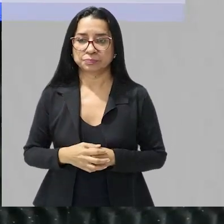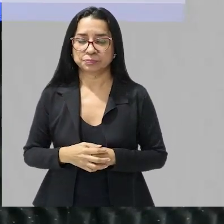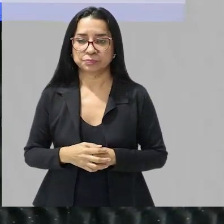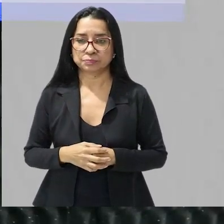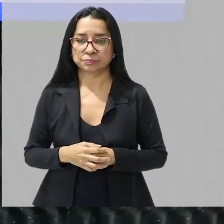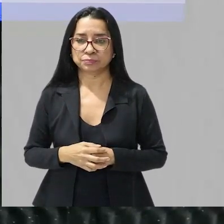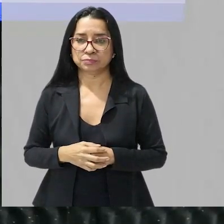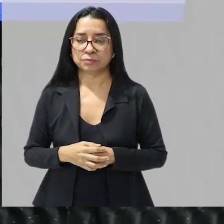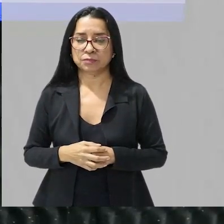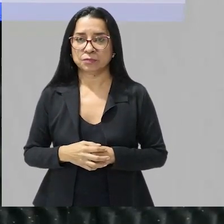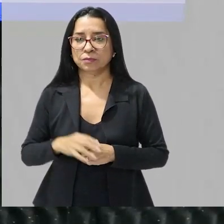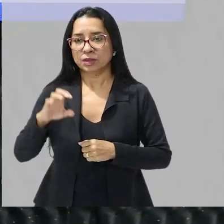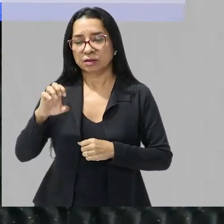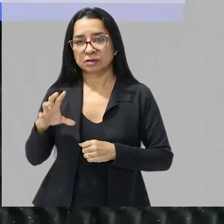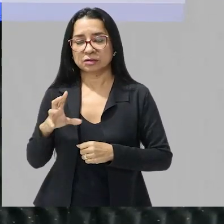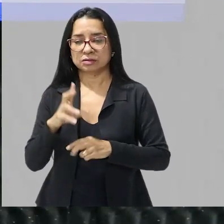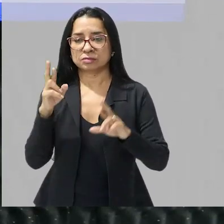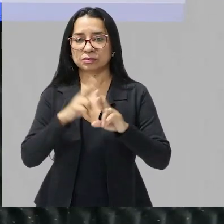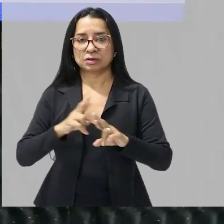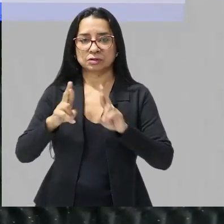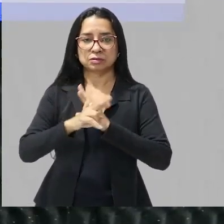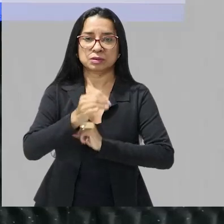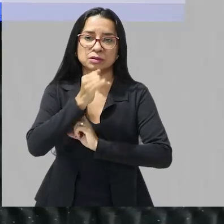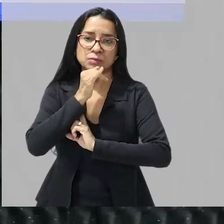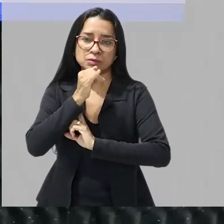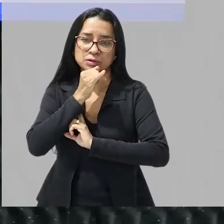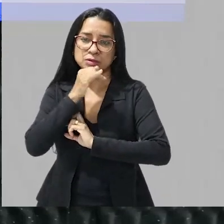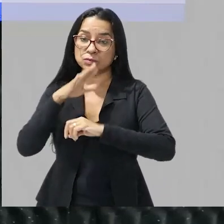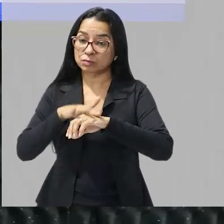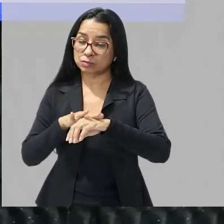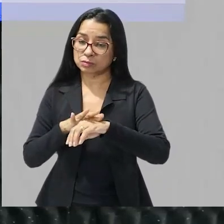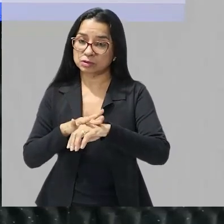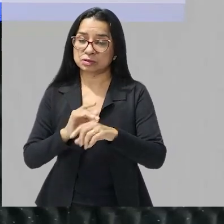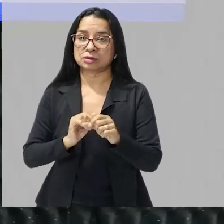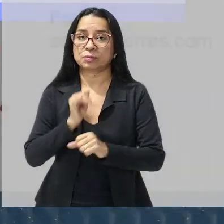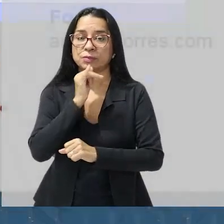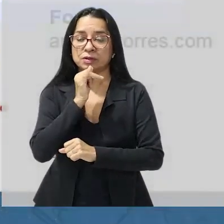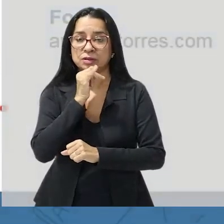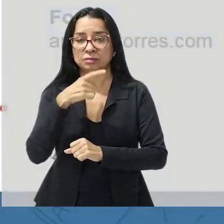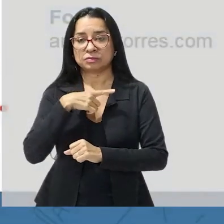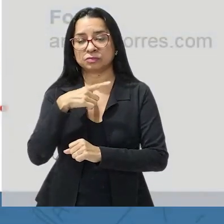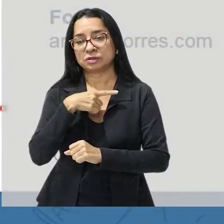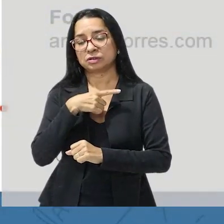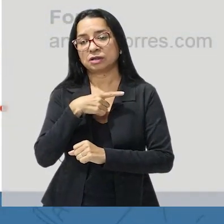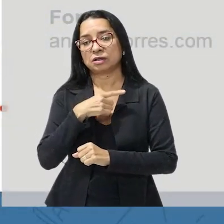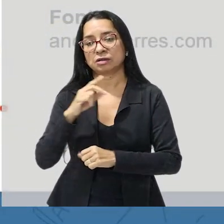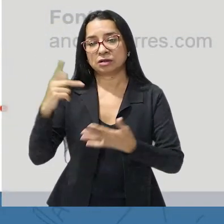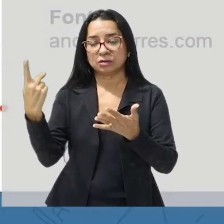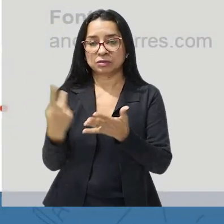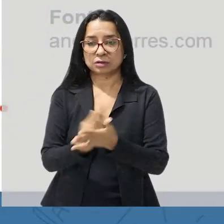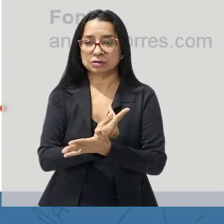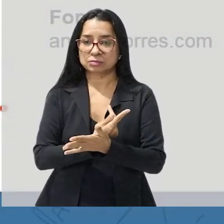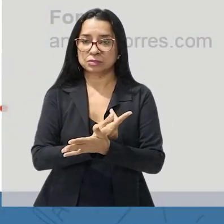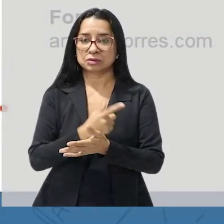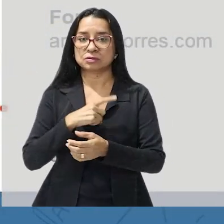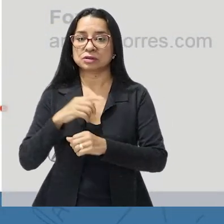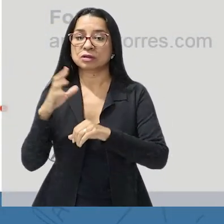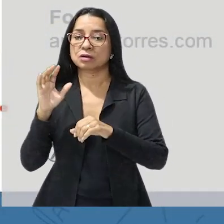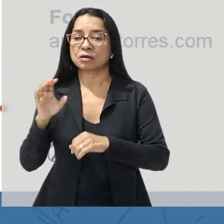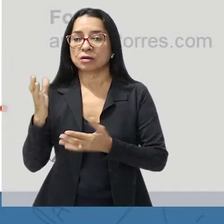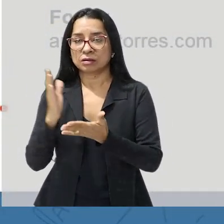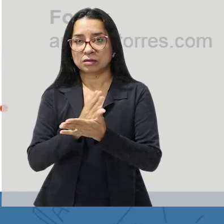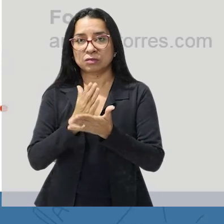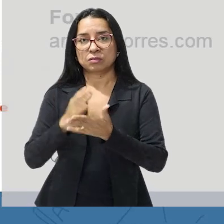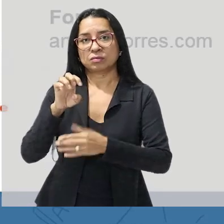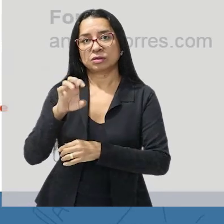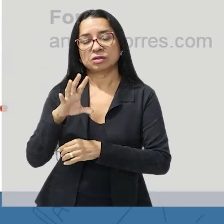as enzimas elas estão relacionadas por exemplo com doenças tá então a gente tem situações em que se determinada enzima não